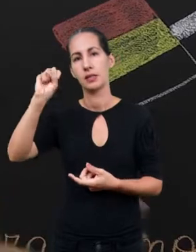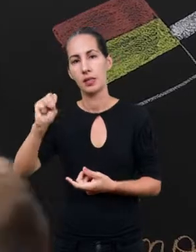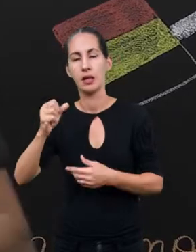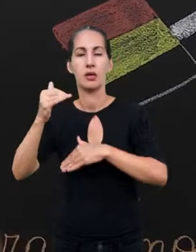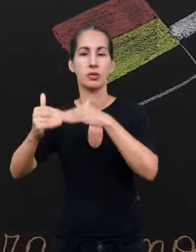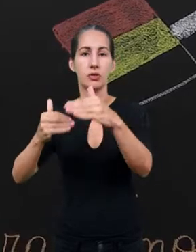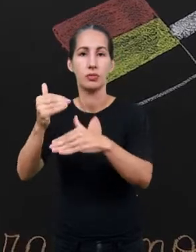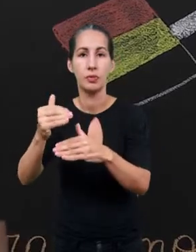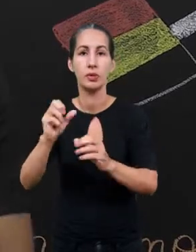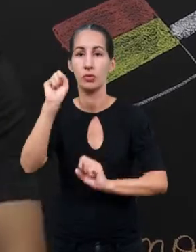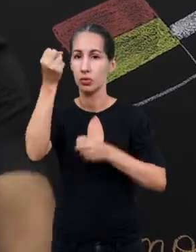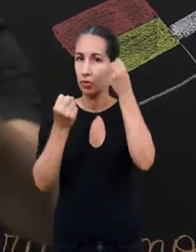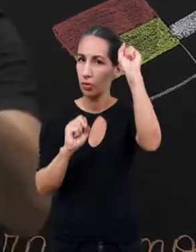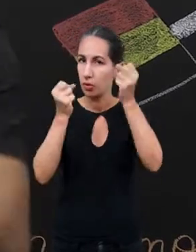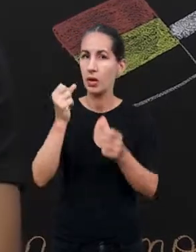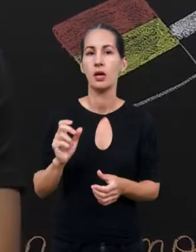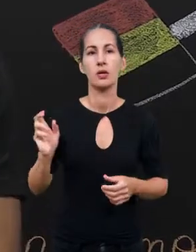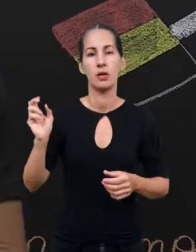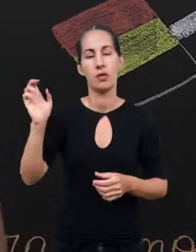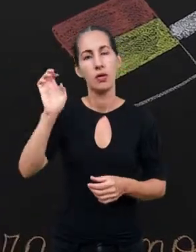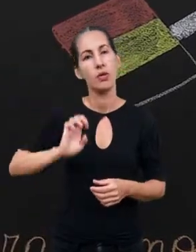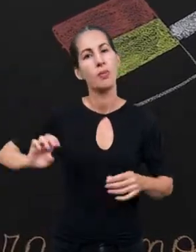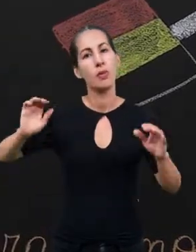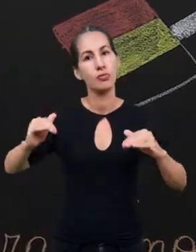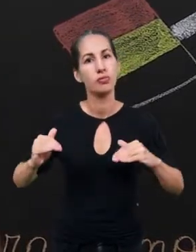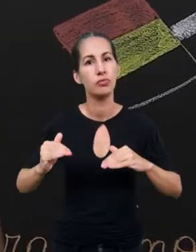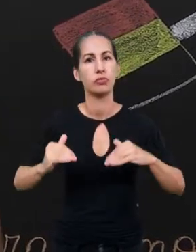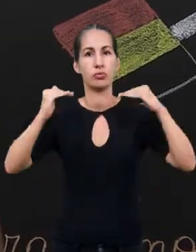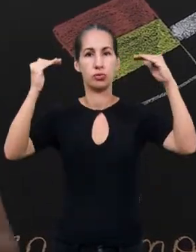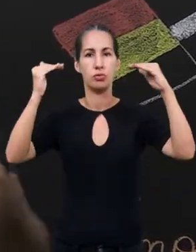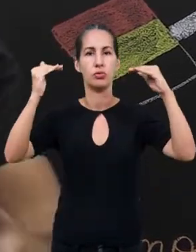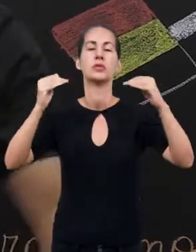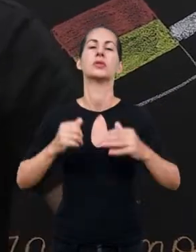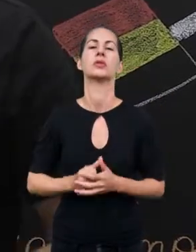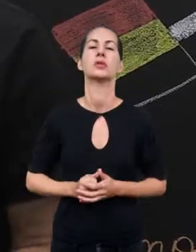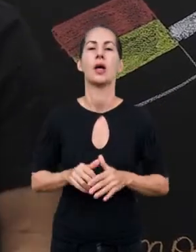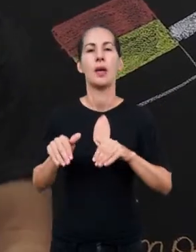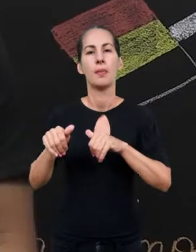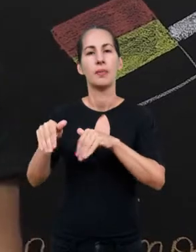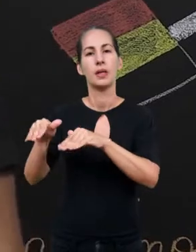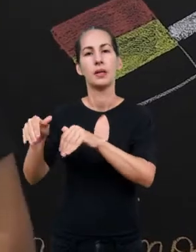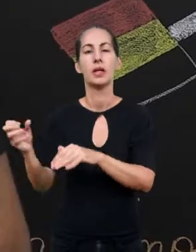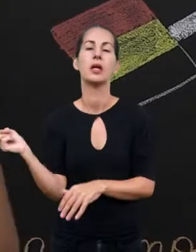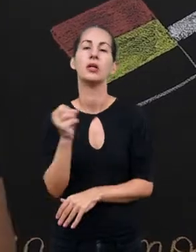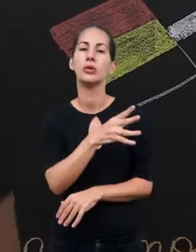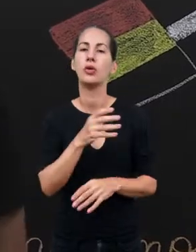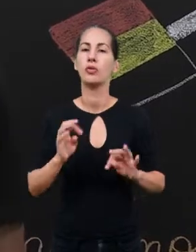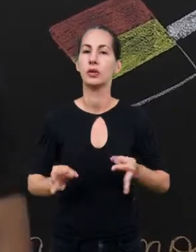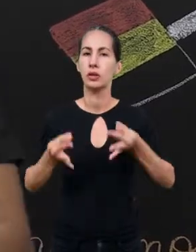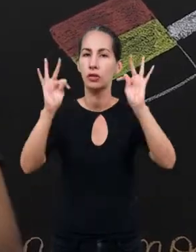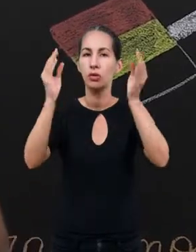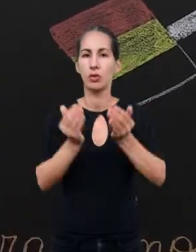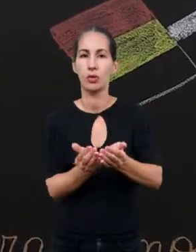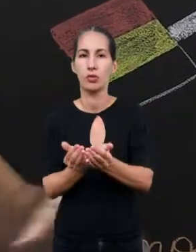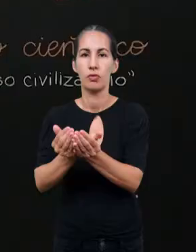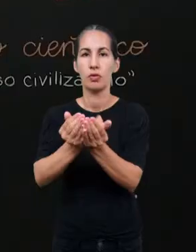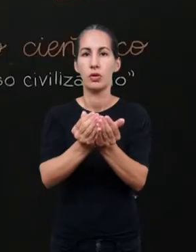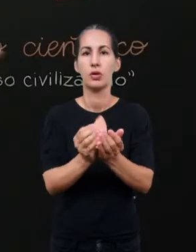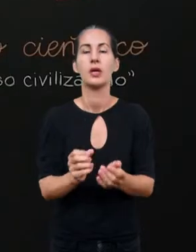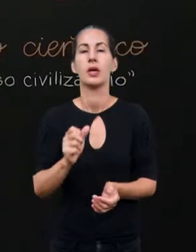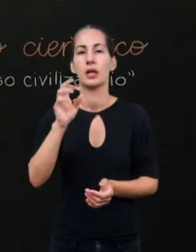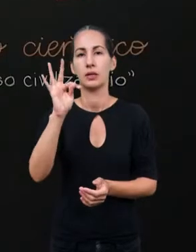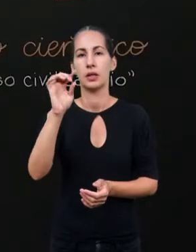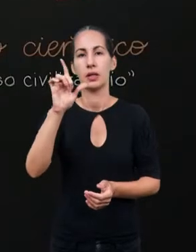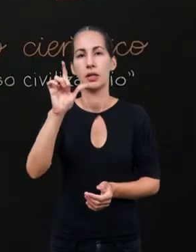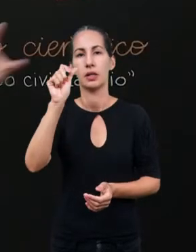desenvolvimento industrial europeu lhes dá força militar. As novas tecnologias, como o navio a vapor e o telégrafo,